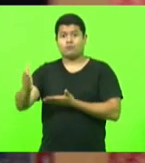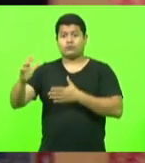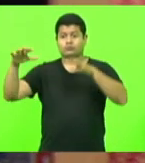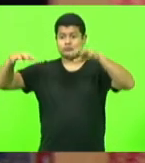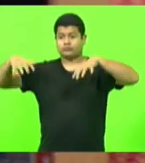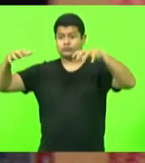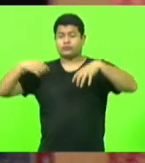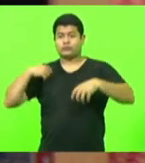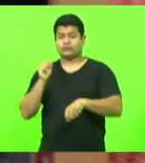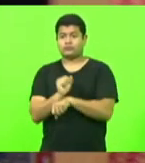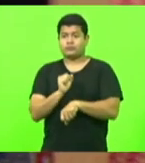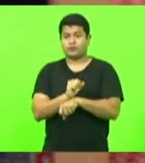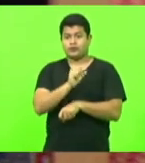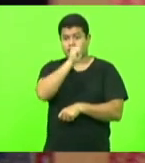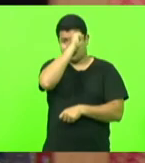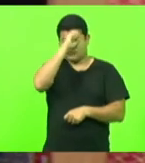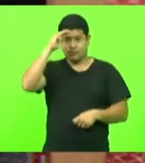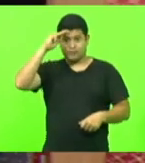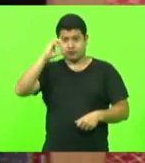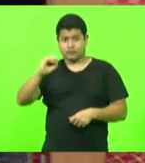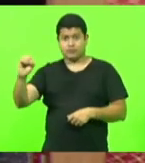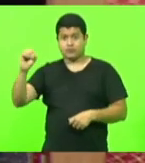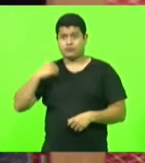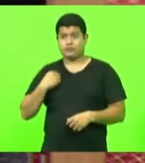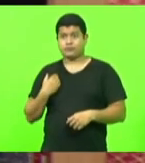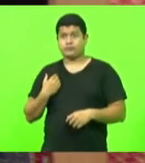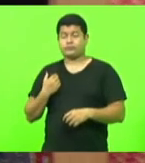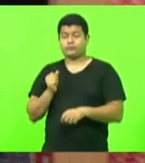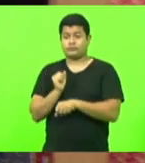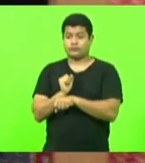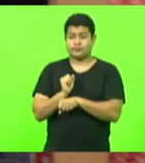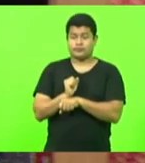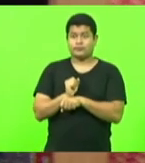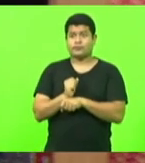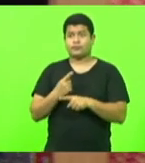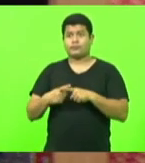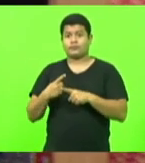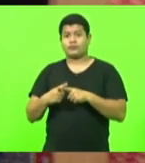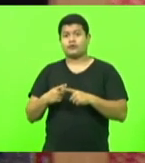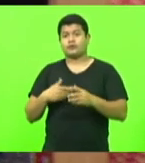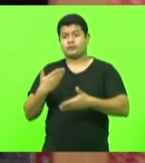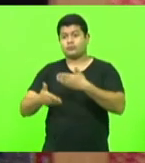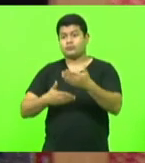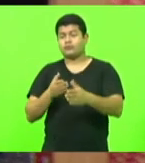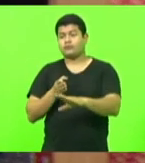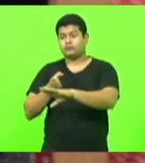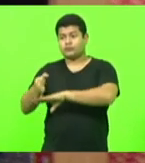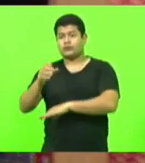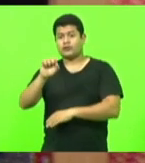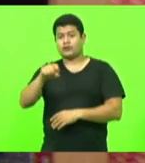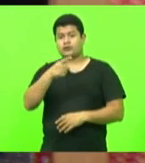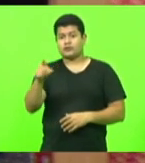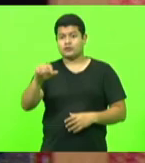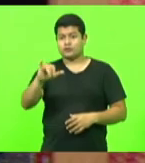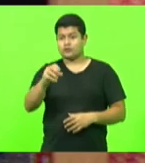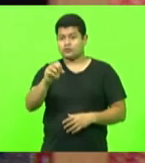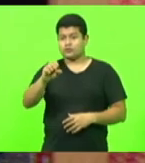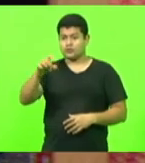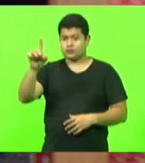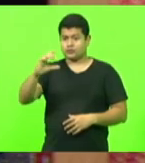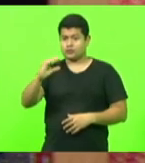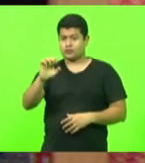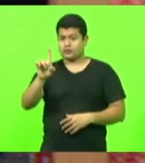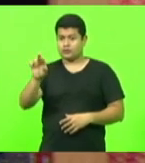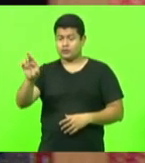em São Miguel passar, porque eu fui depois a São José do Cedro e no sábado eu já recebia